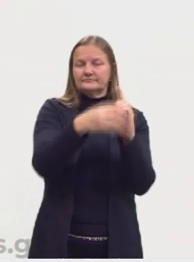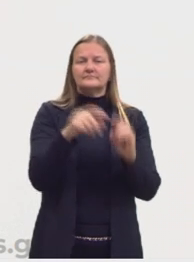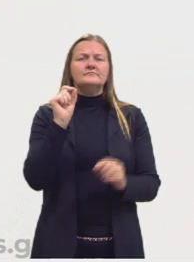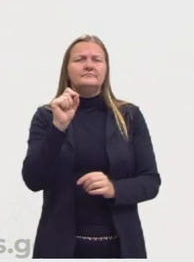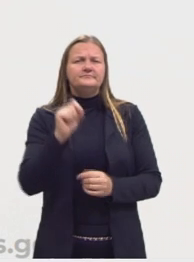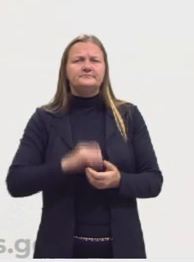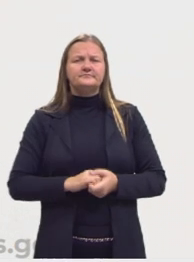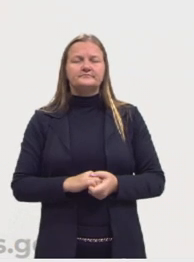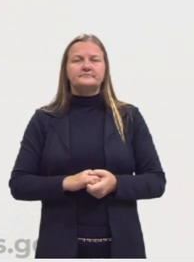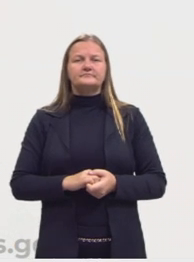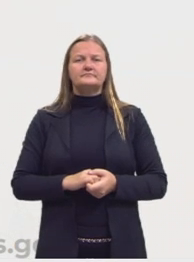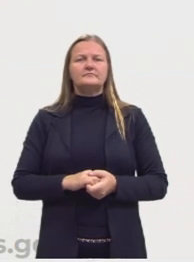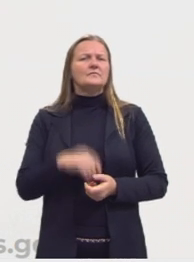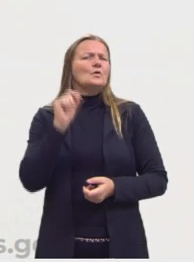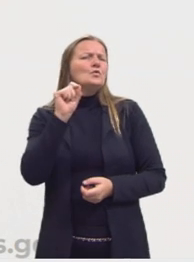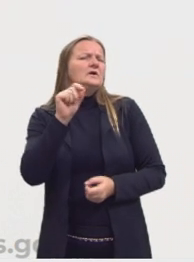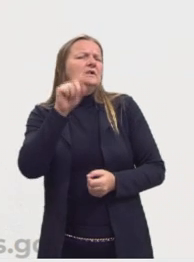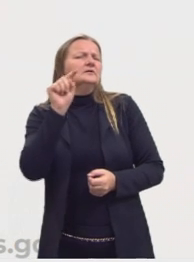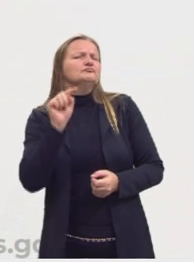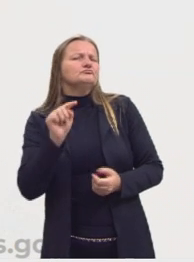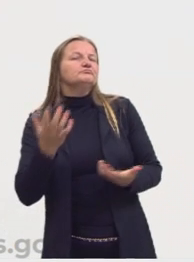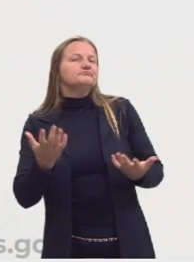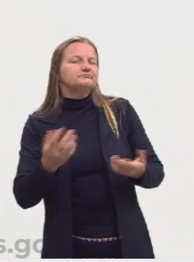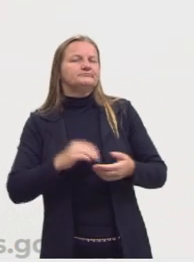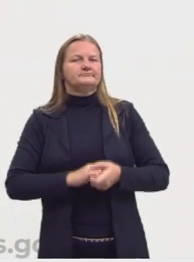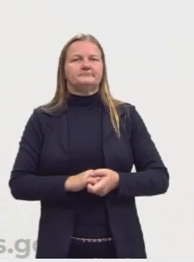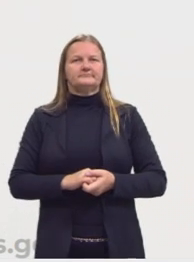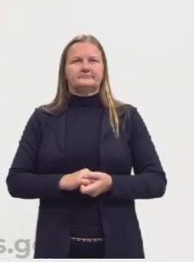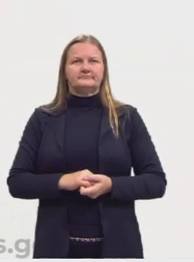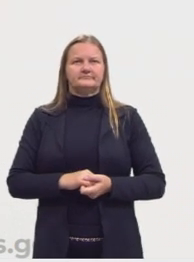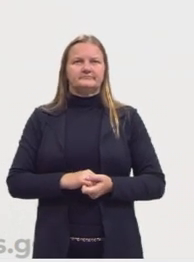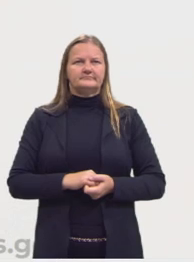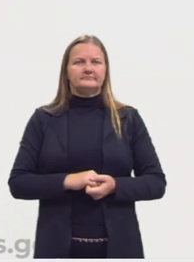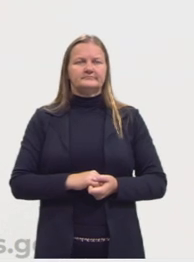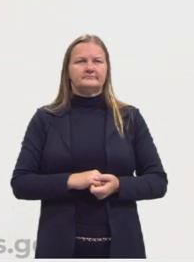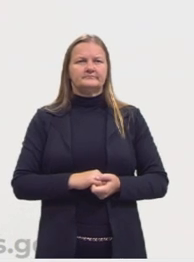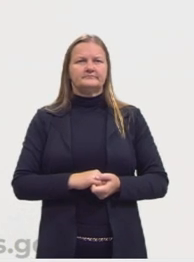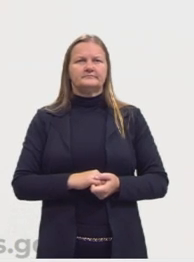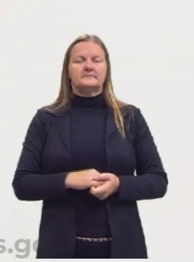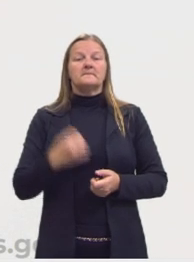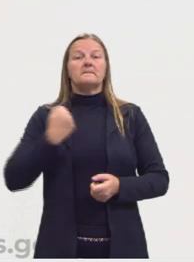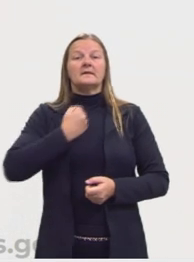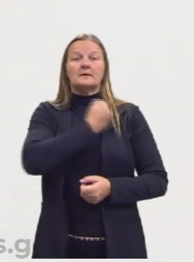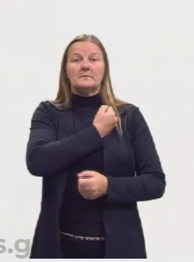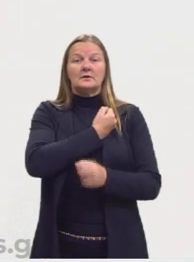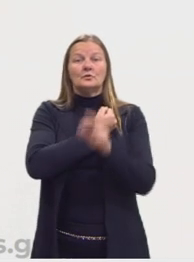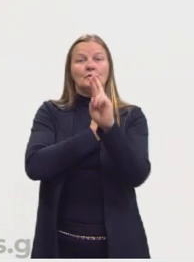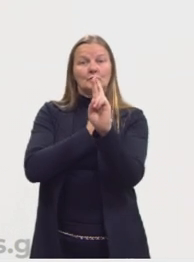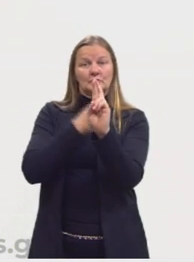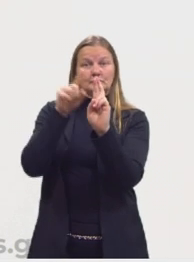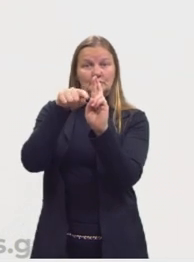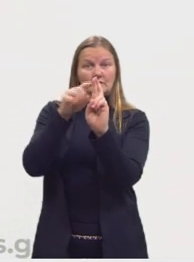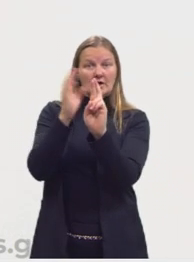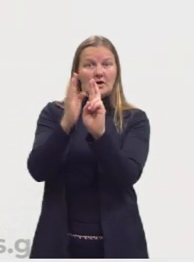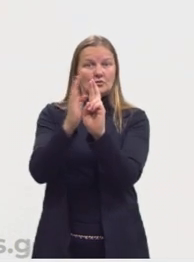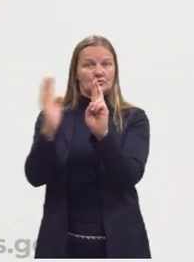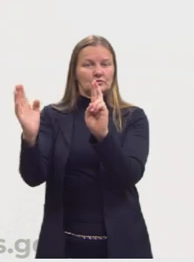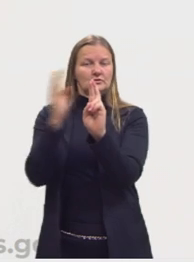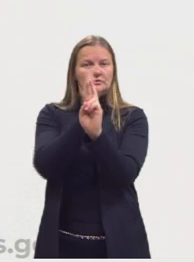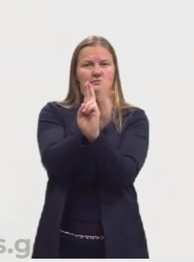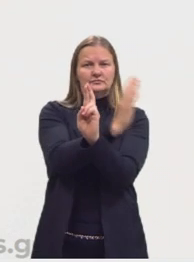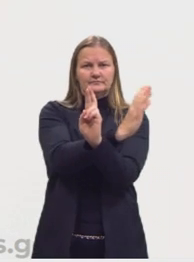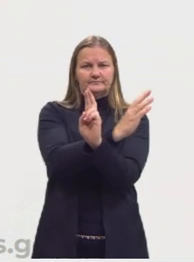intervalos reais, o que são intervalos reais. Em meio aos números reais, representados pelo R,